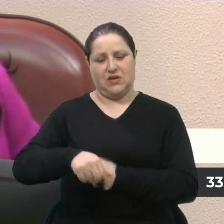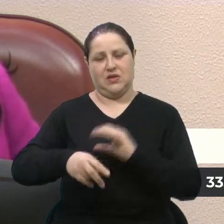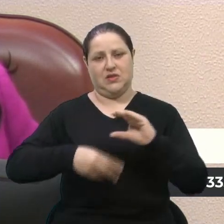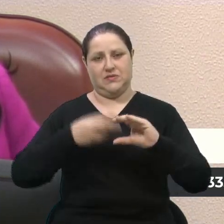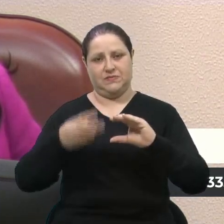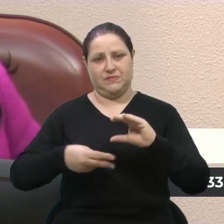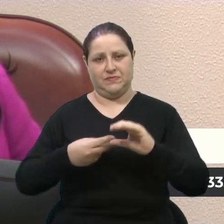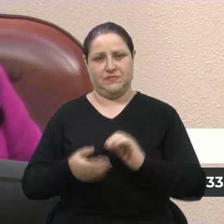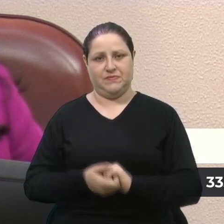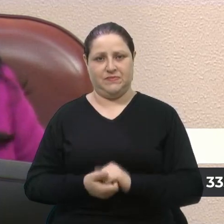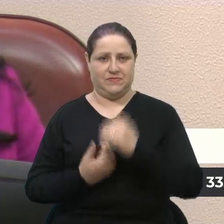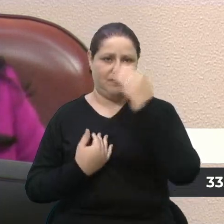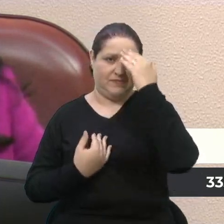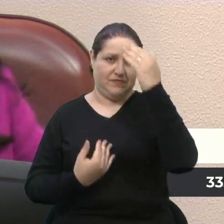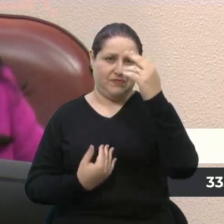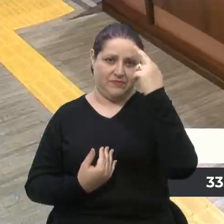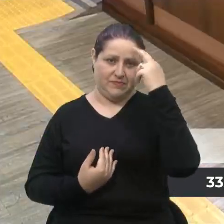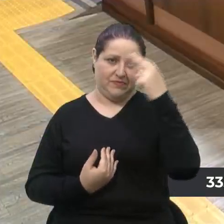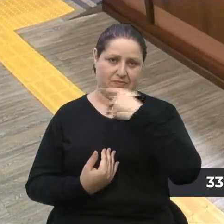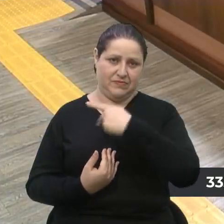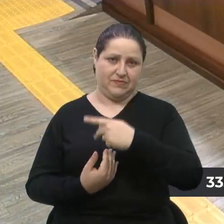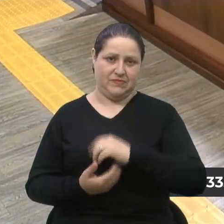Legislativa. Obrigado, Sr. Presidente. Obrigado. Obrigado.